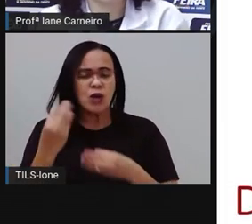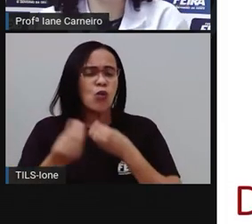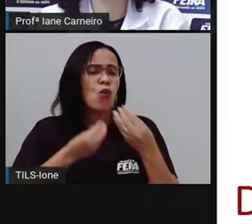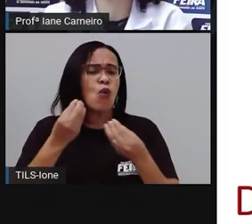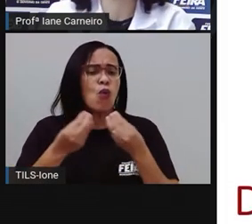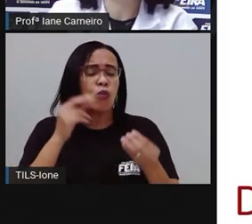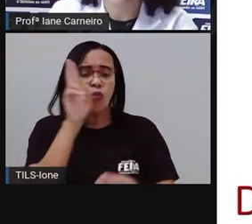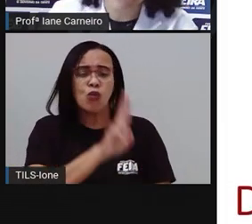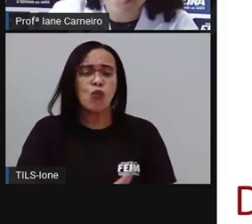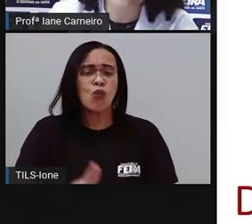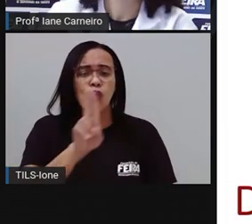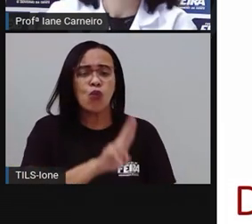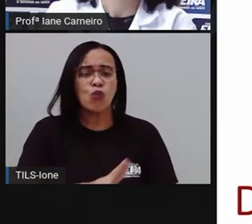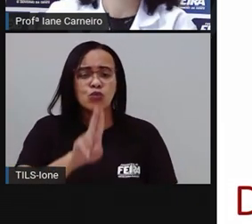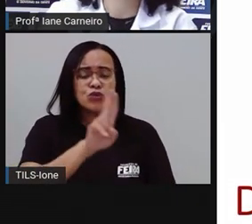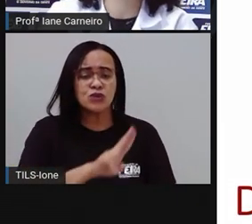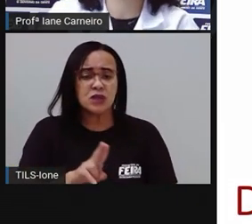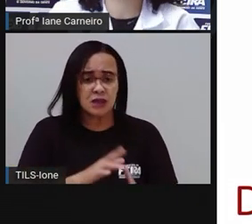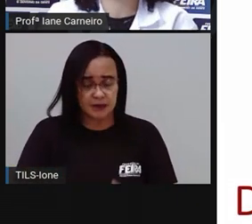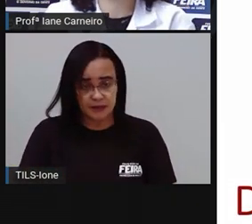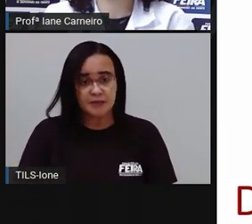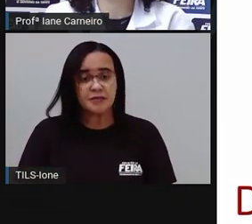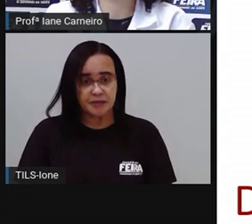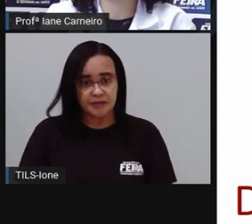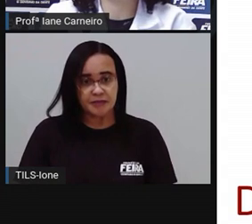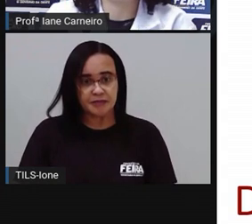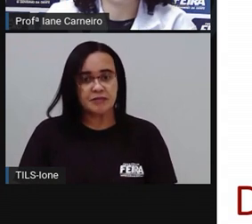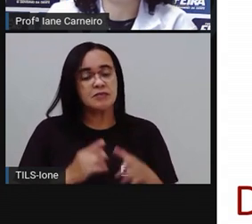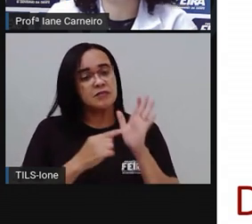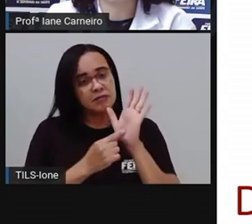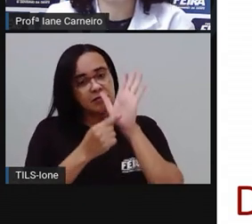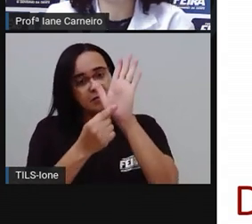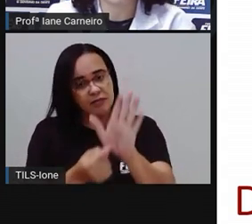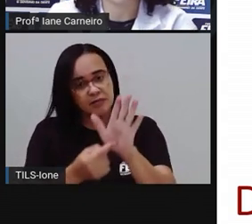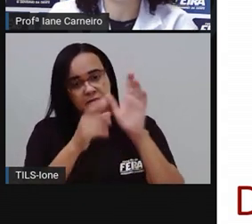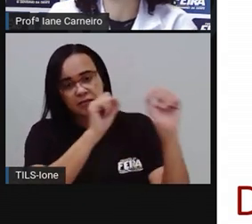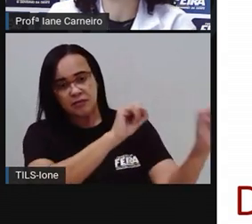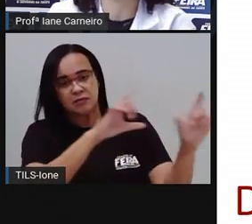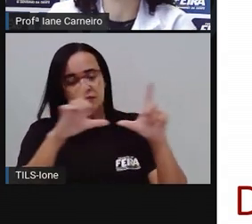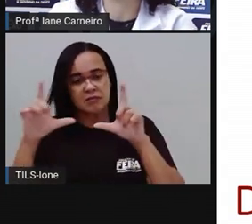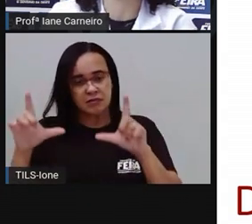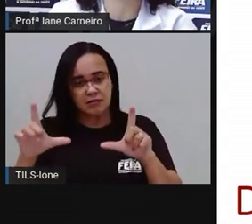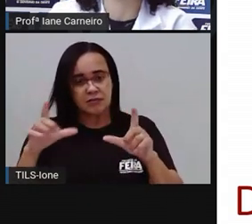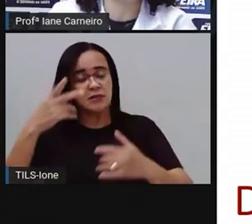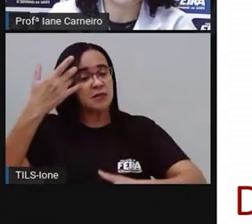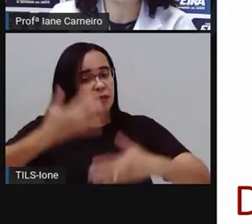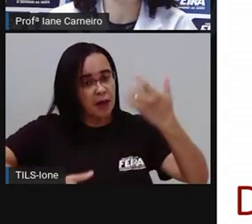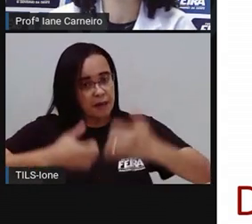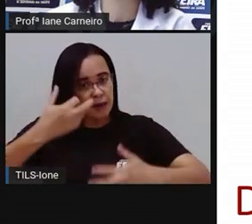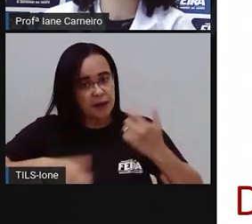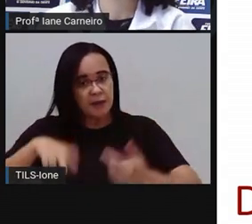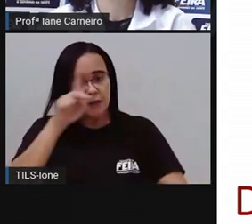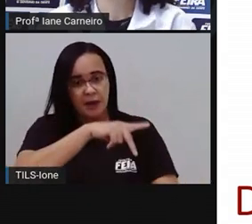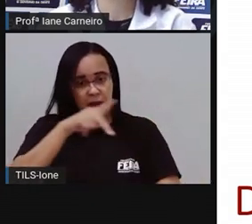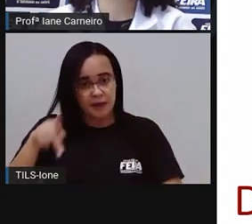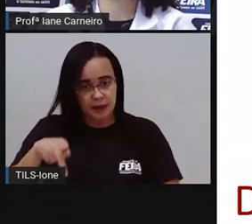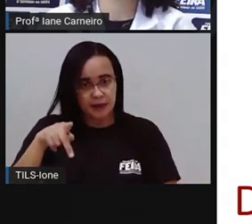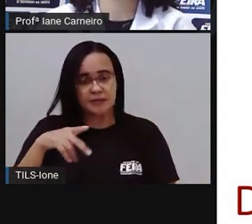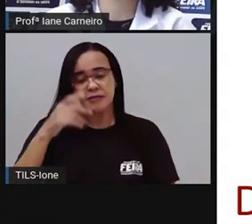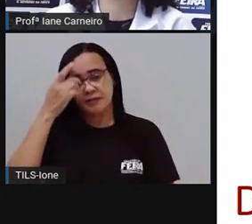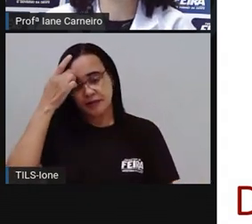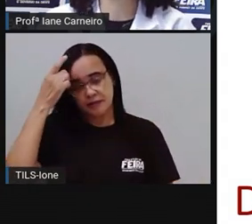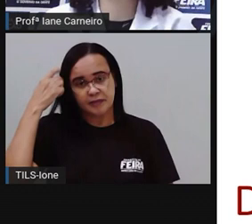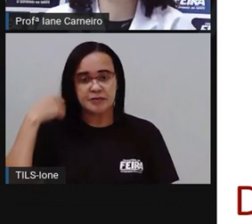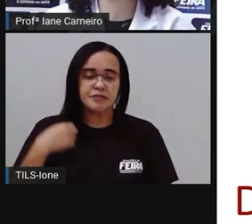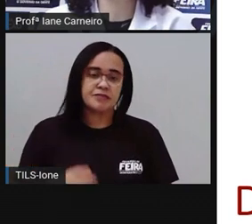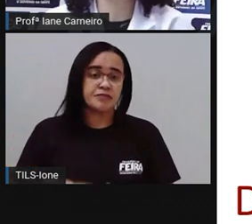você tiver e você puder pegar, aí você traz para aqui para a gente compartilhar, para você observar enquanto a Pro fala. Combinado? Então, aqui a